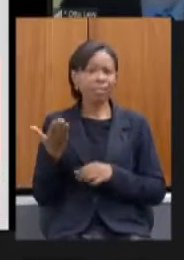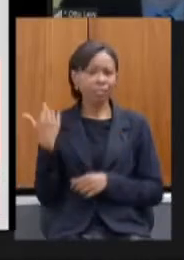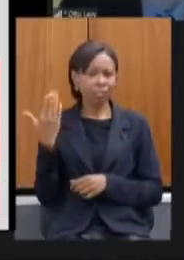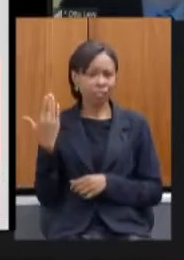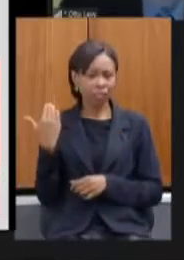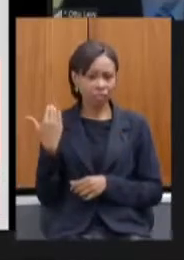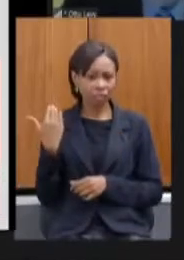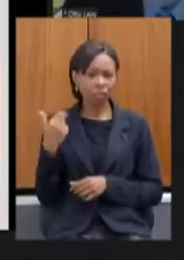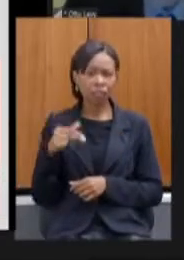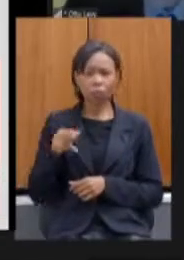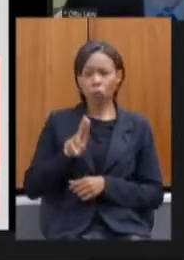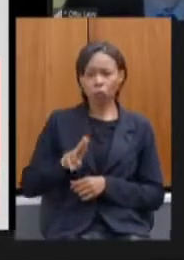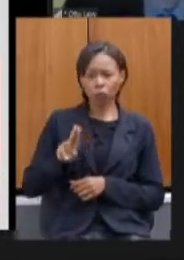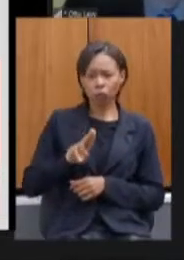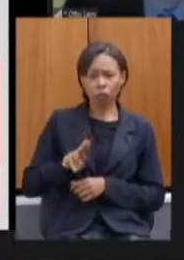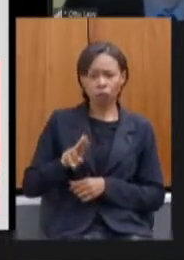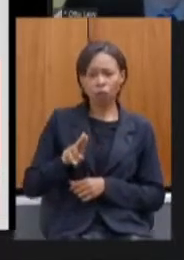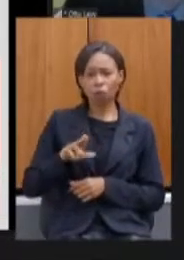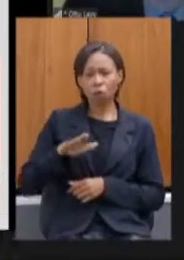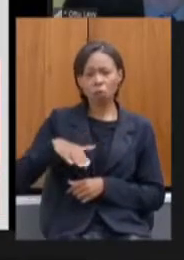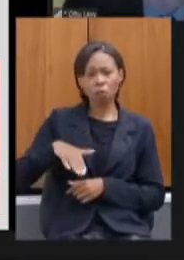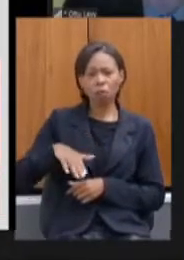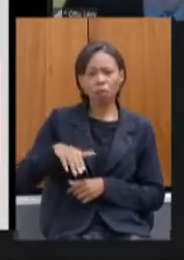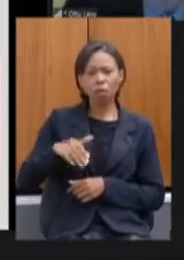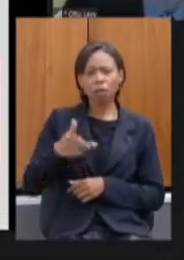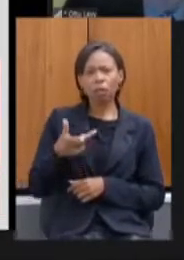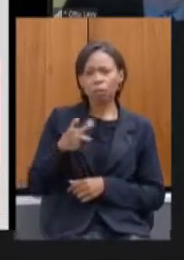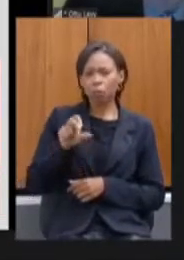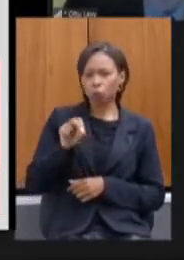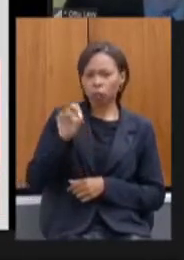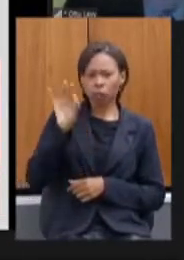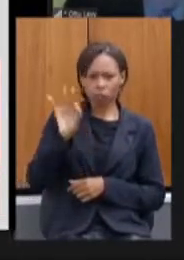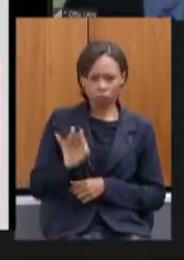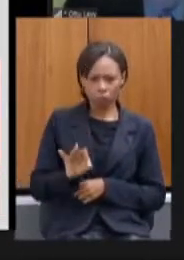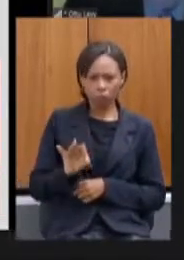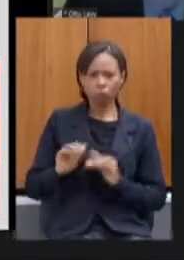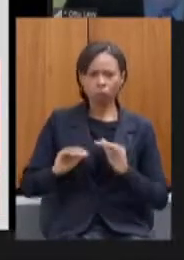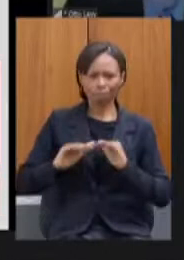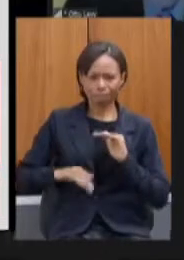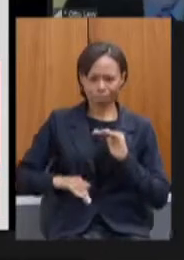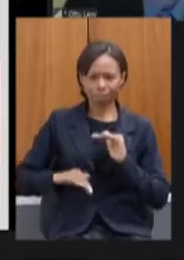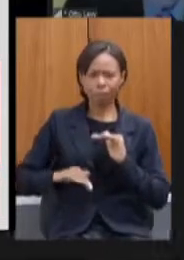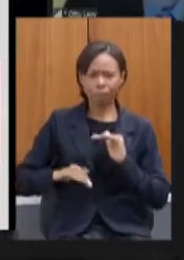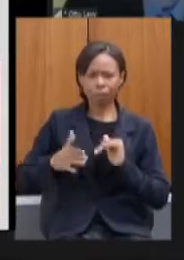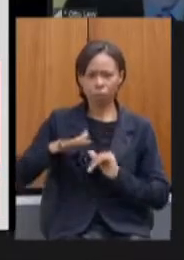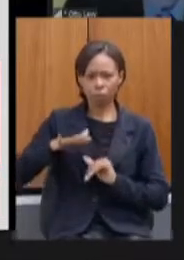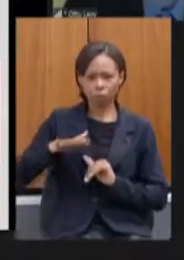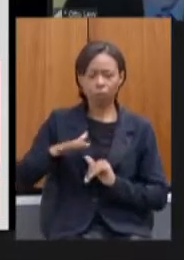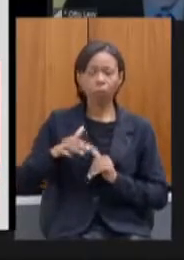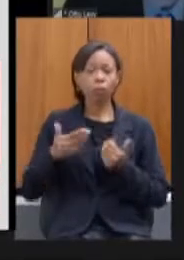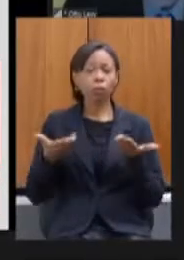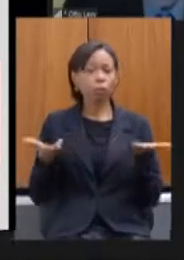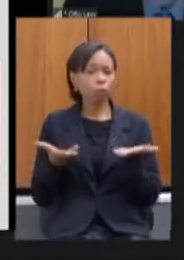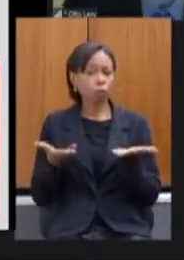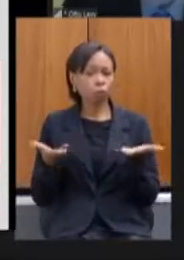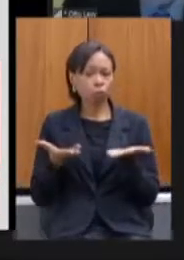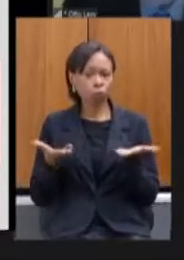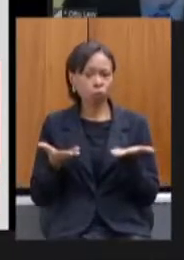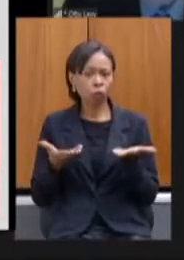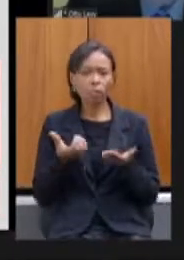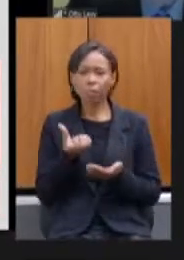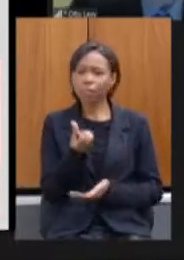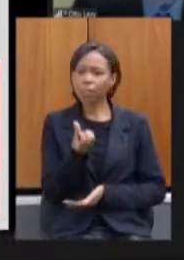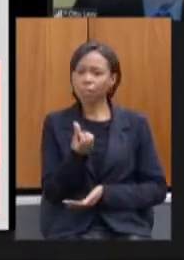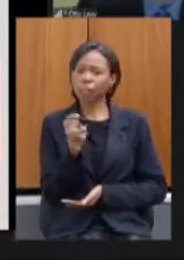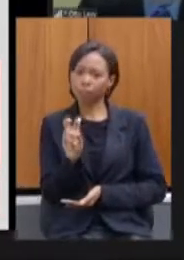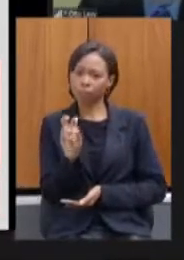a 50% nível médio e que hoje está em torno de 65